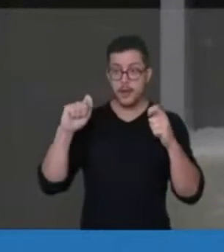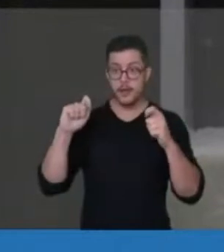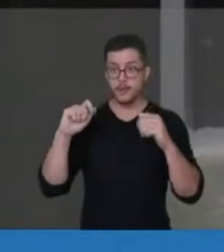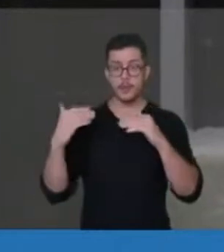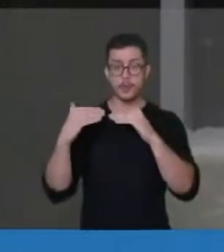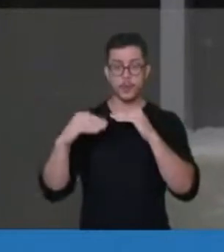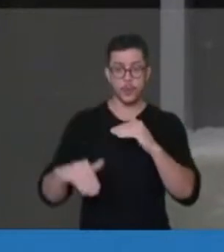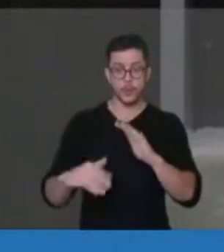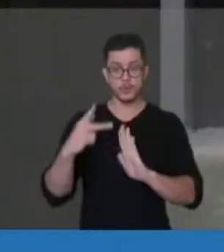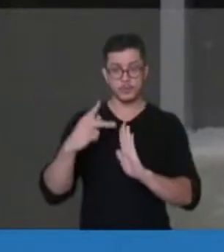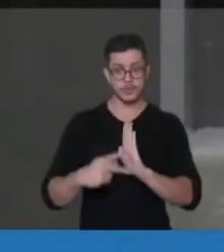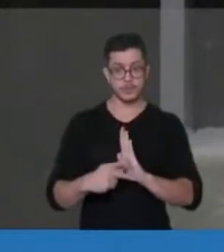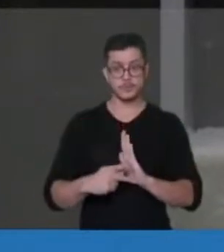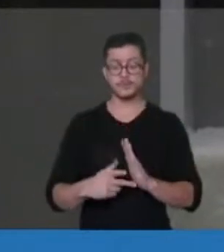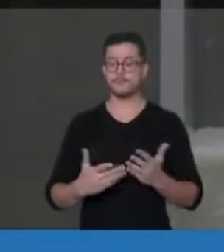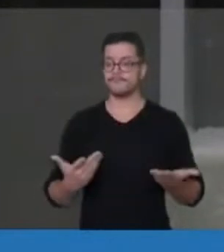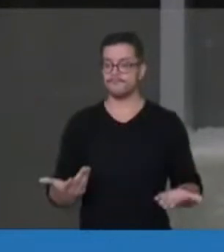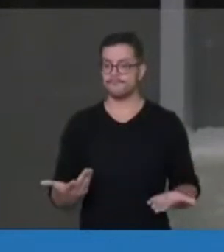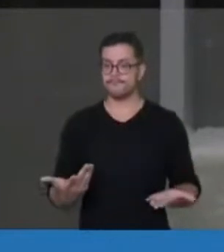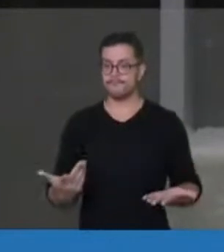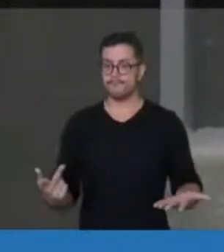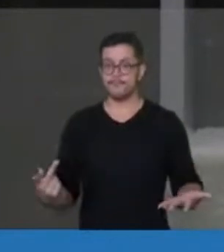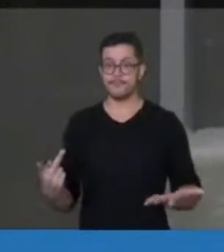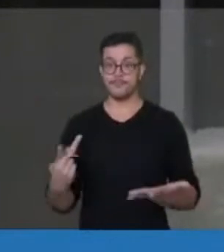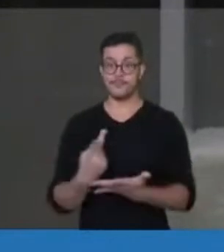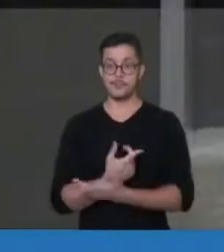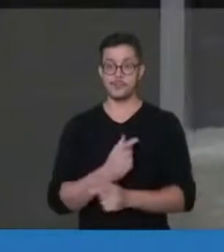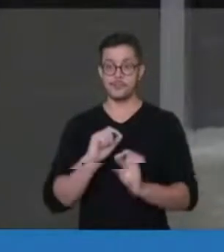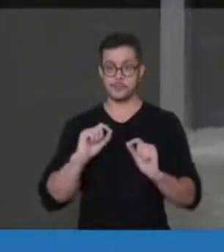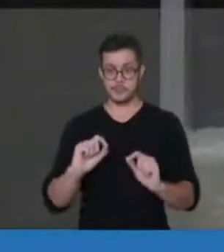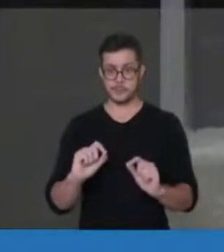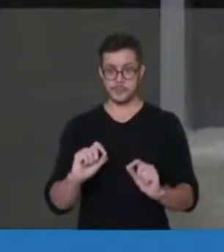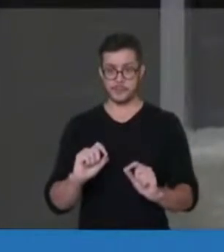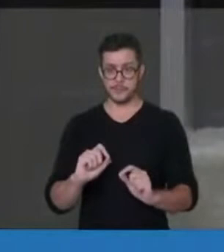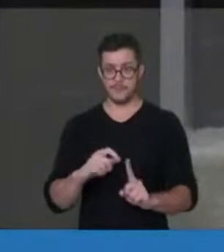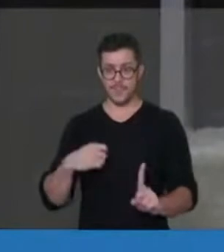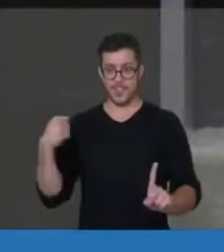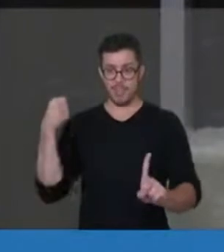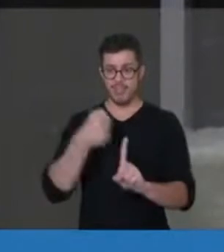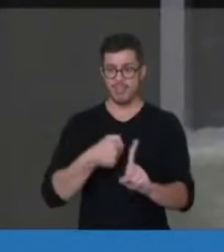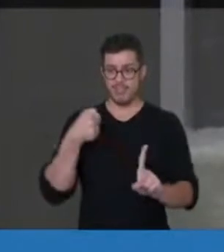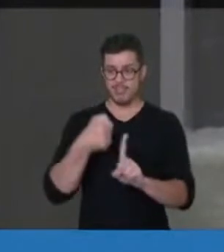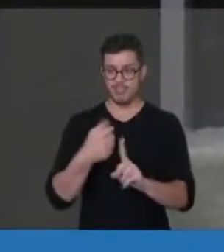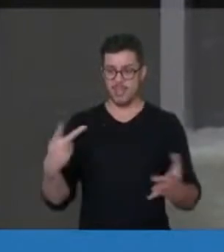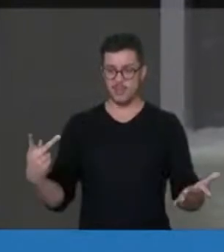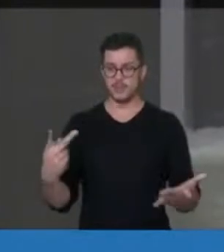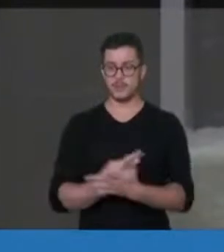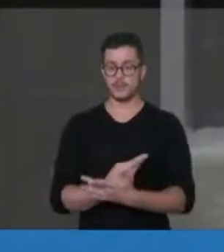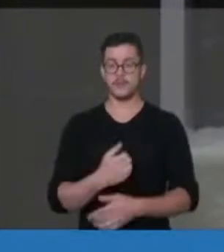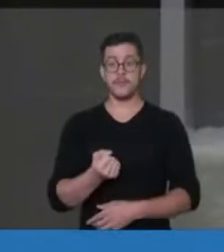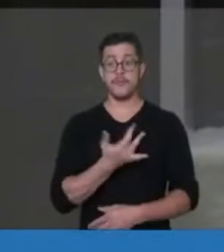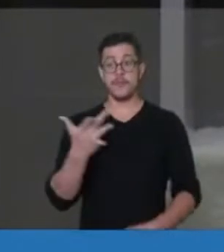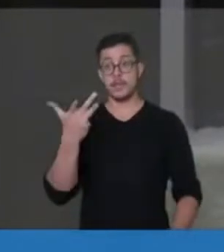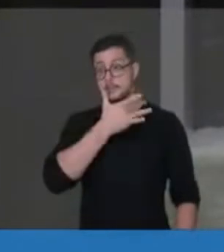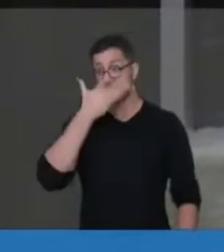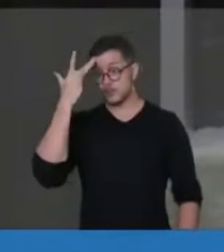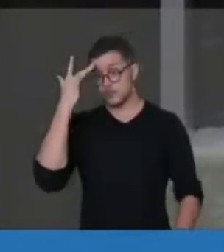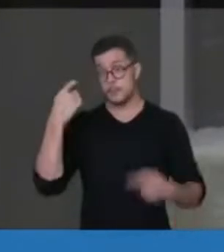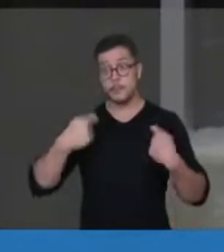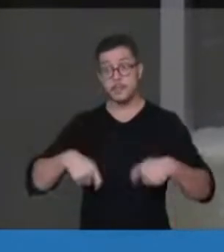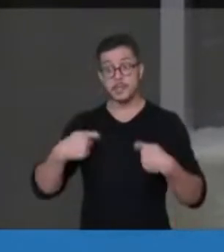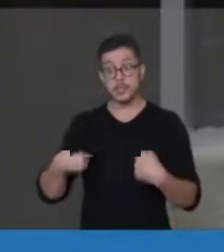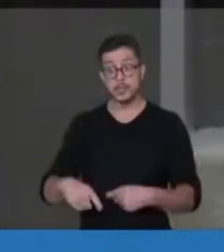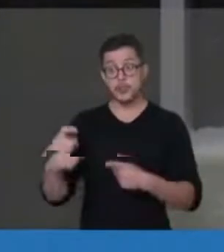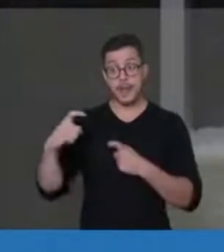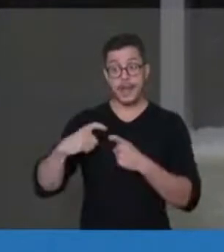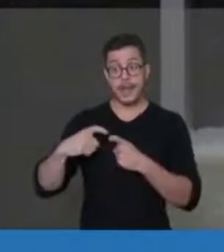esse projeto absurdo na Alesp nesse momento, e elas estão sendo covardemente agredidas. Dezenas de pessoas, inclusive, precisaram de atendimento